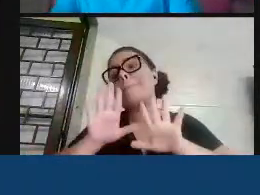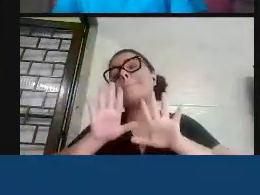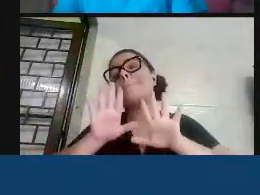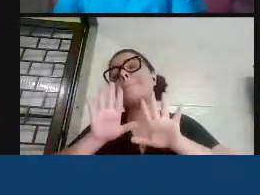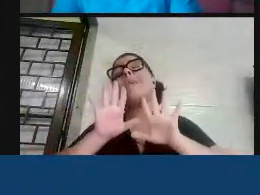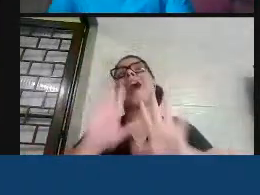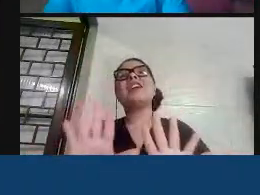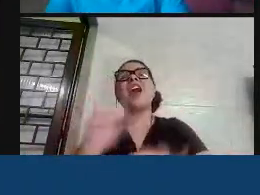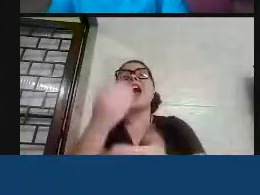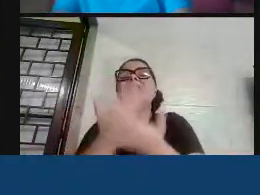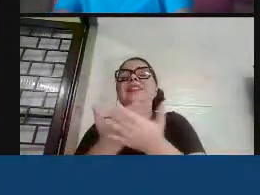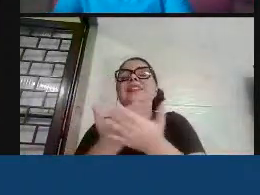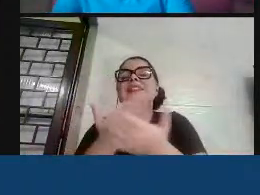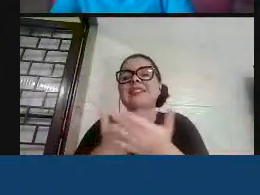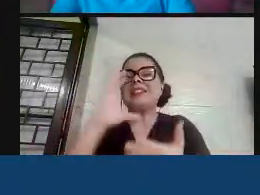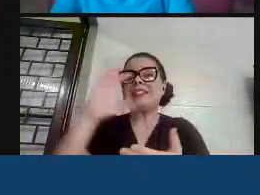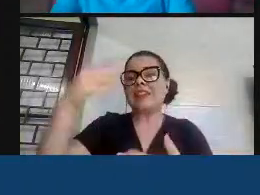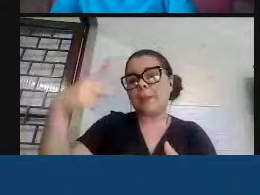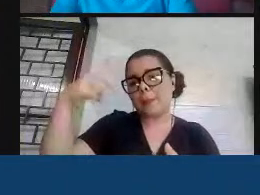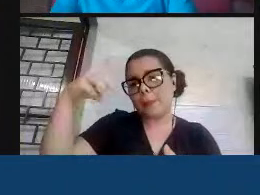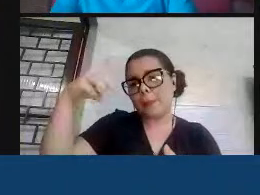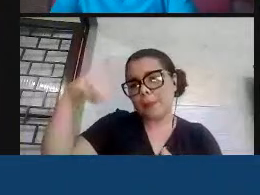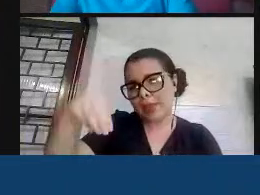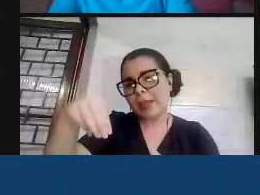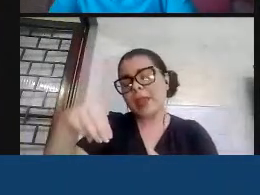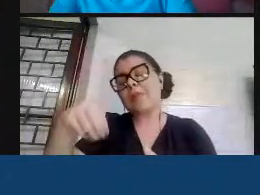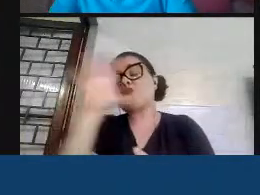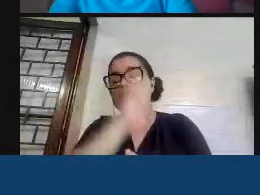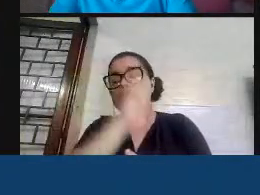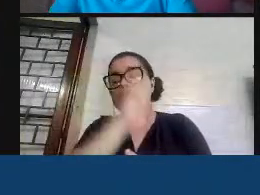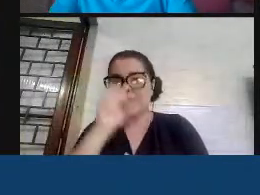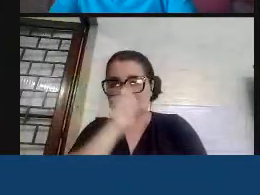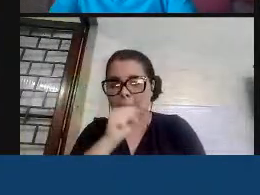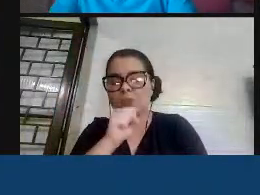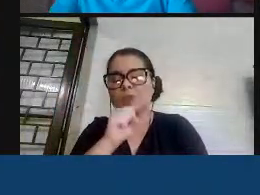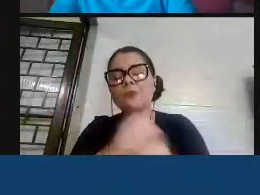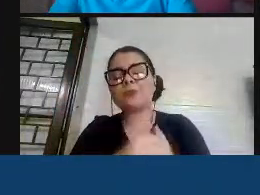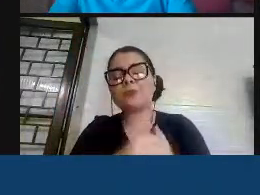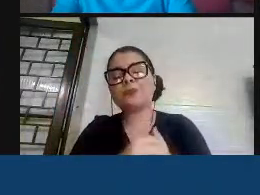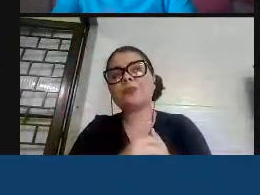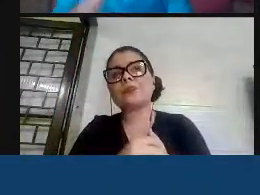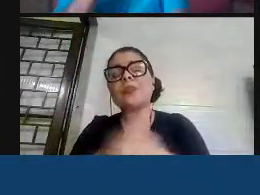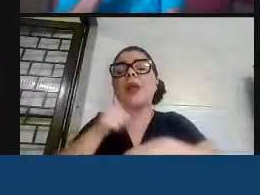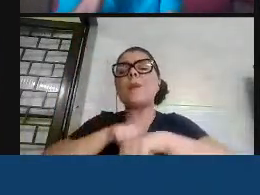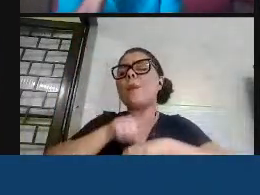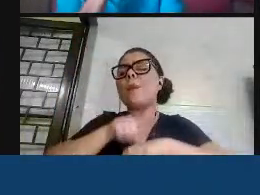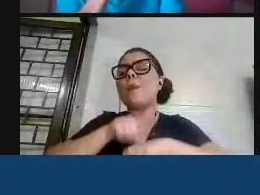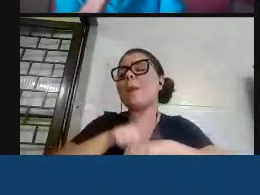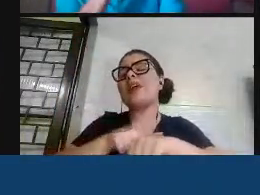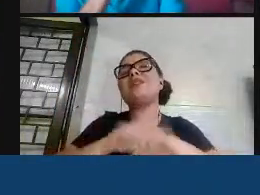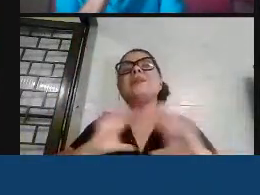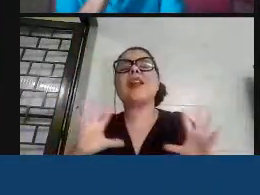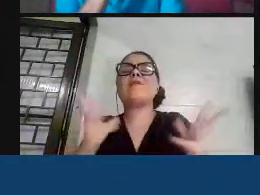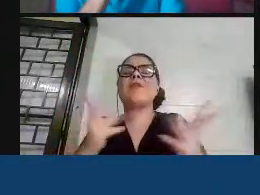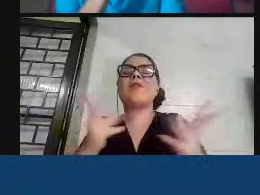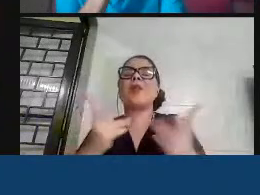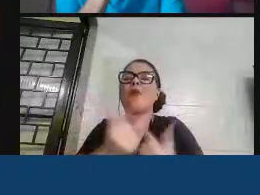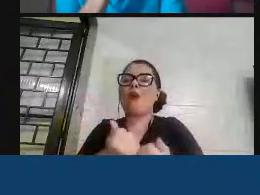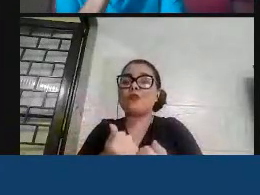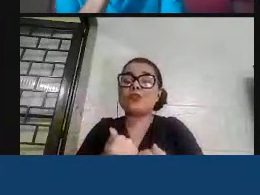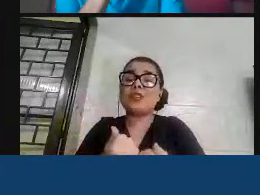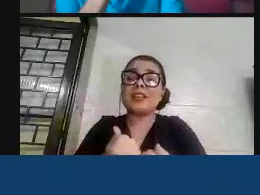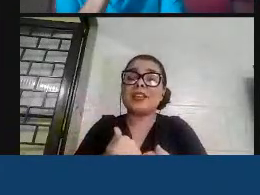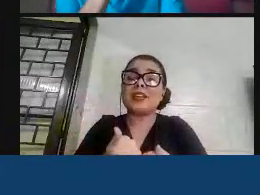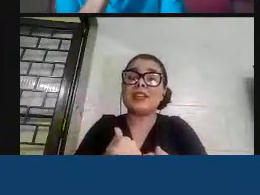nas suas aulas cotidianas lá nos sábados, foram momentos incríveis, assim, que eu esperava estar